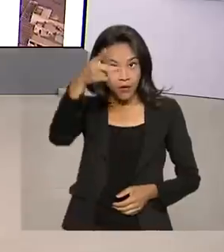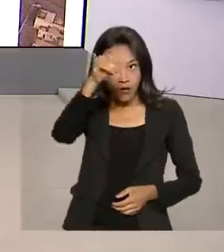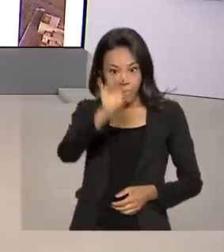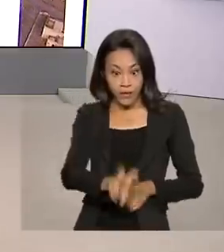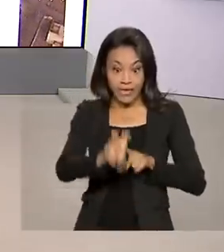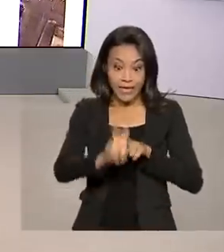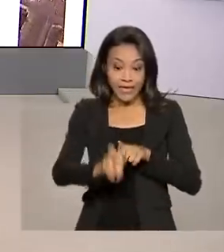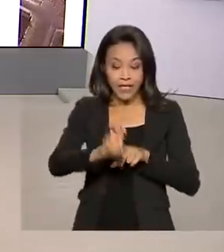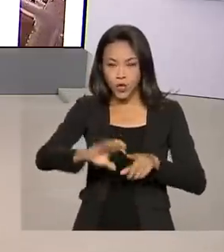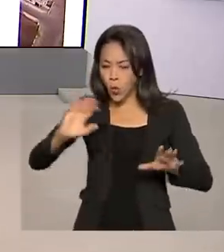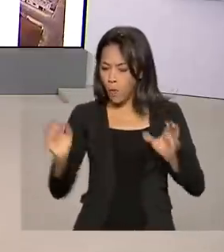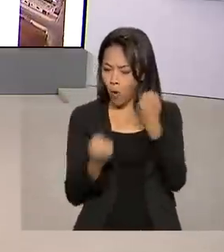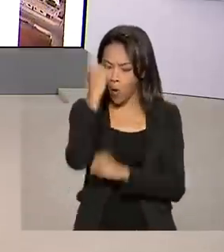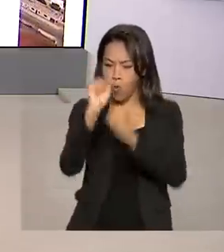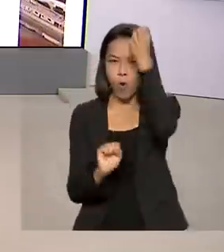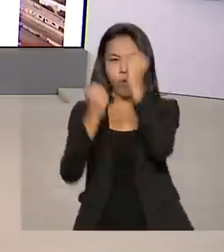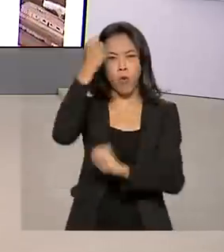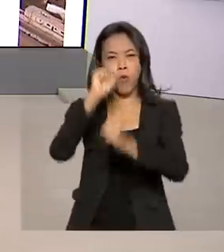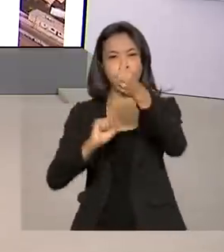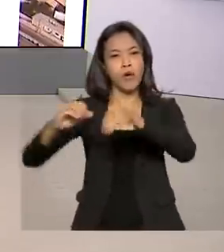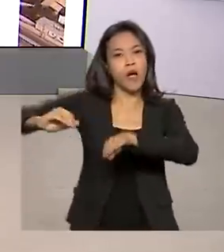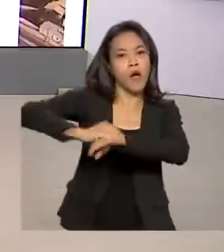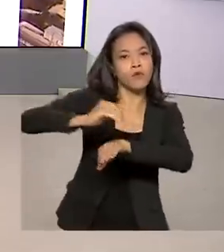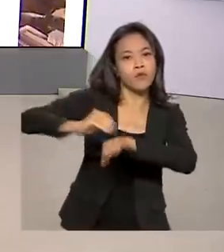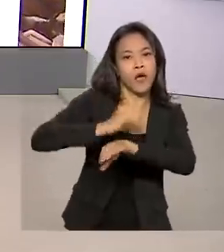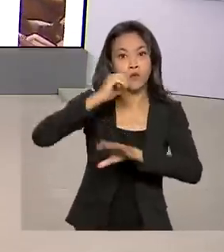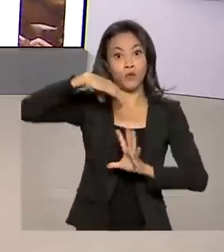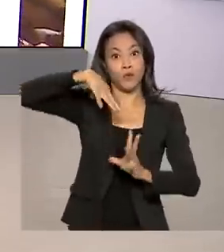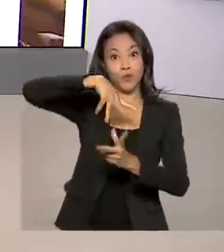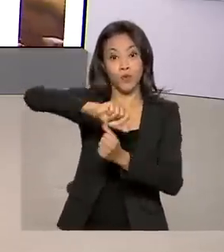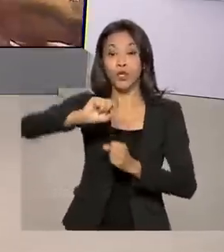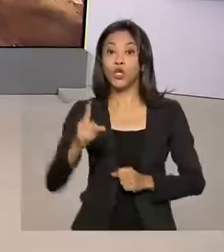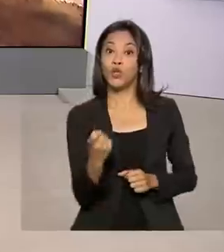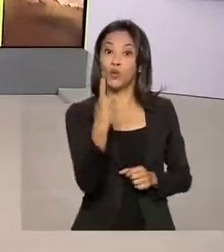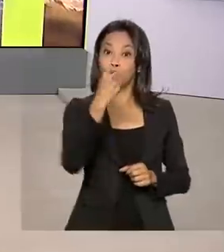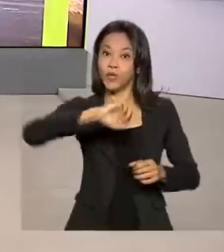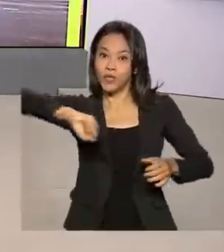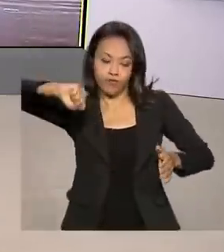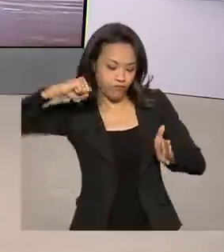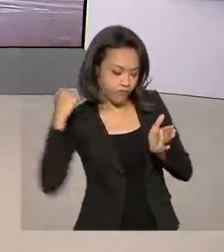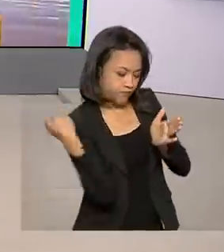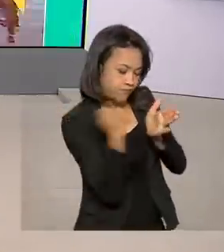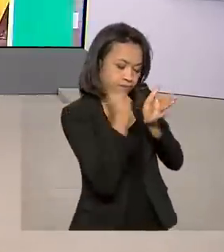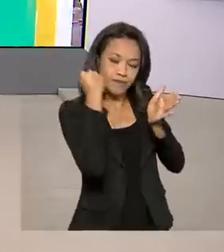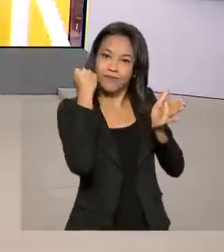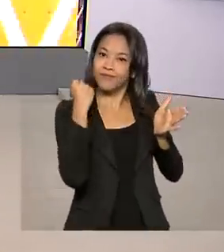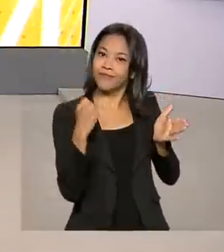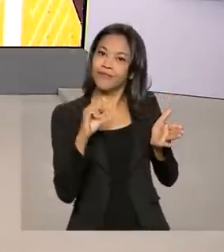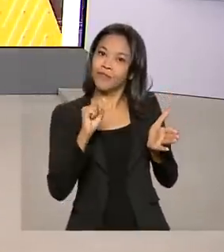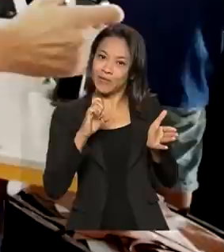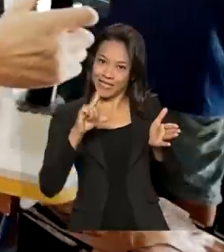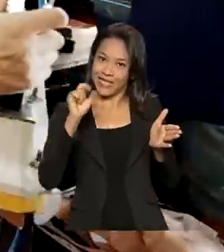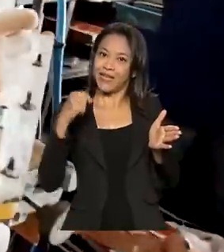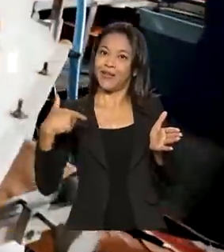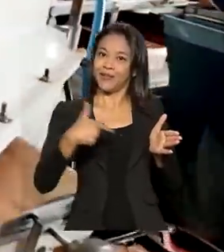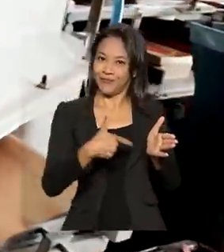calçados do mundo e o único com um selo de sustentabilidade criado especificamente para o setor.